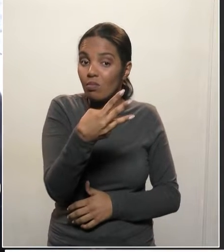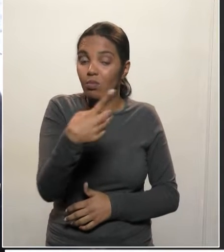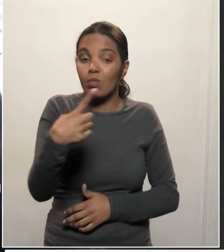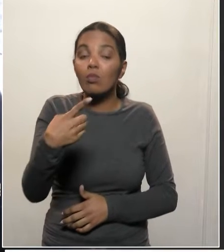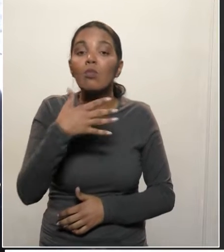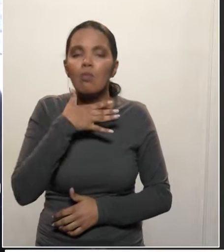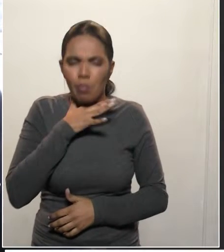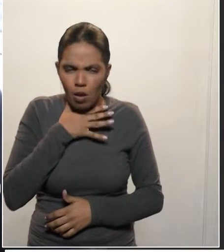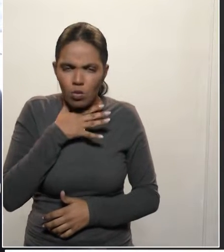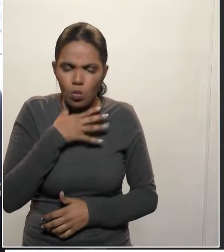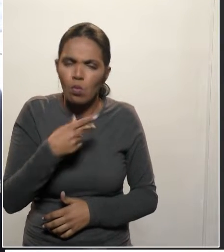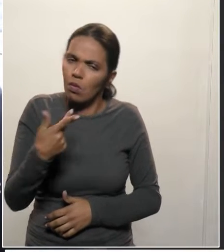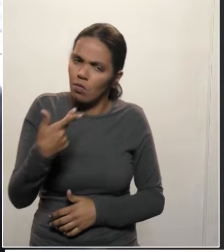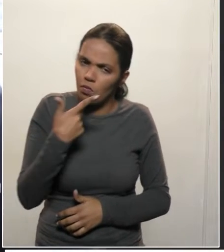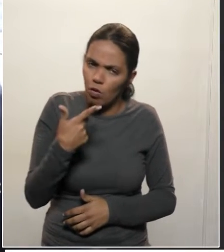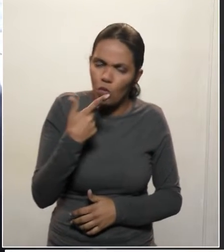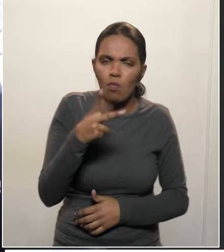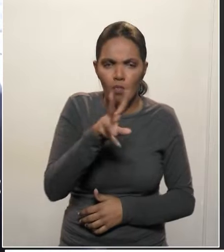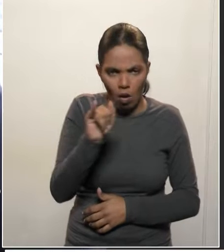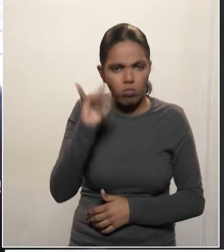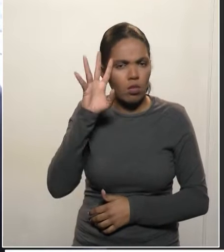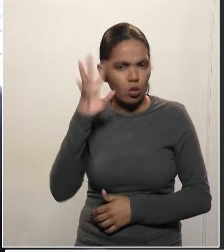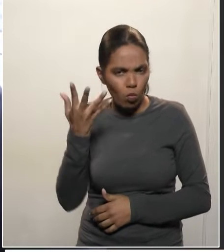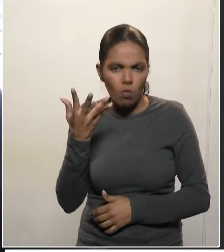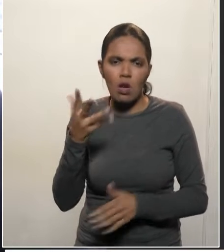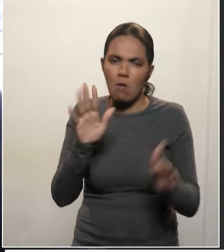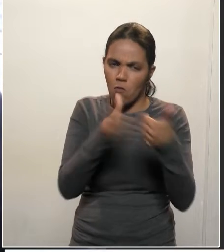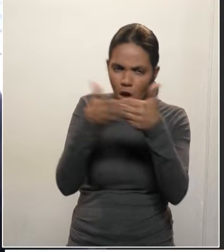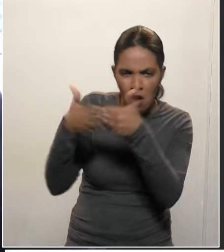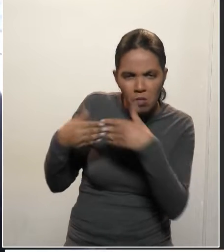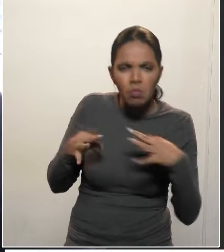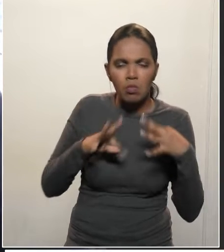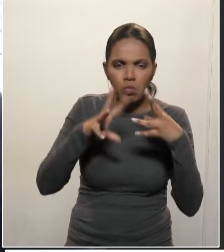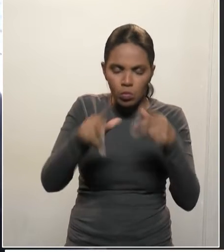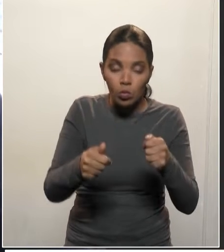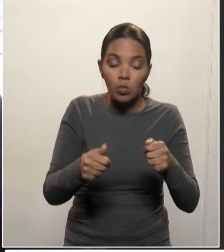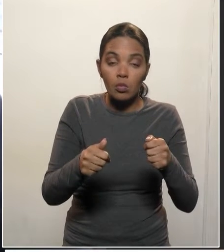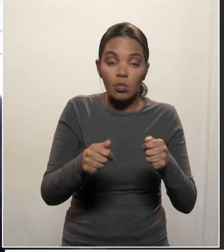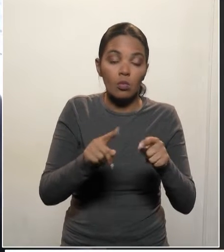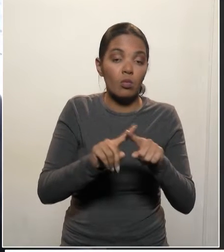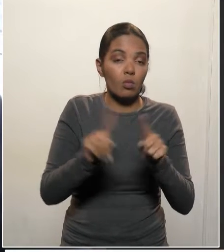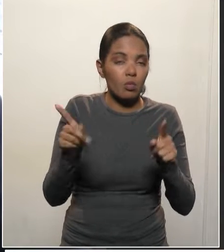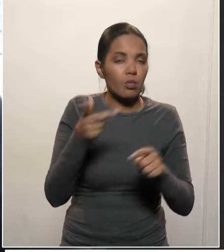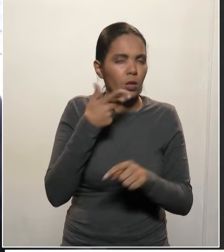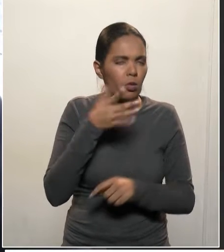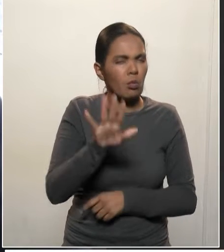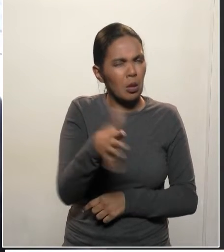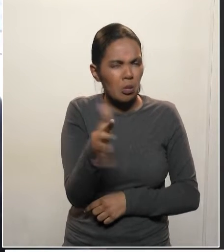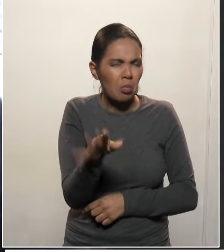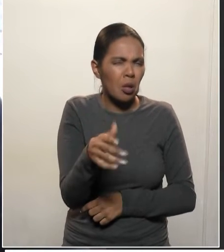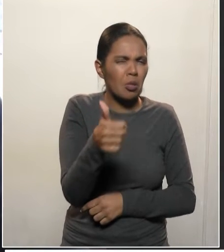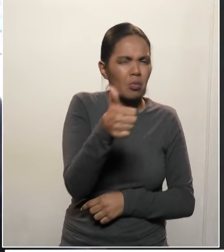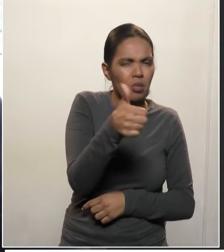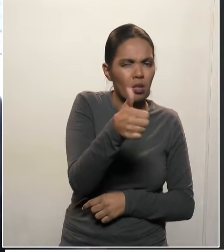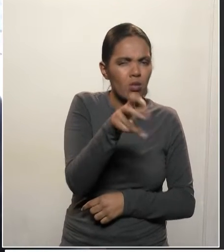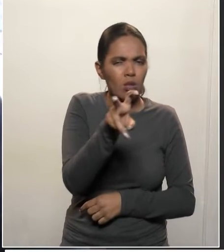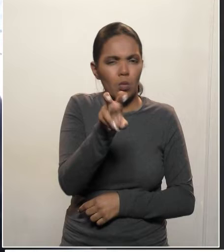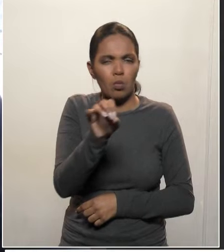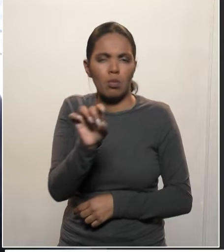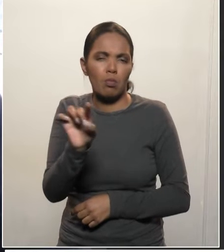o Trump dizia que, mesmo com as medidas duras, poderia ter de 150 a 40 mil